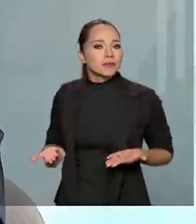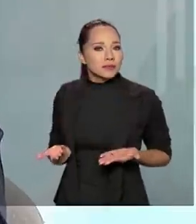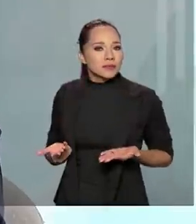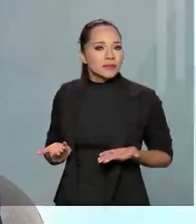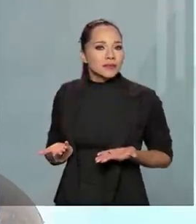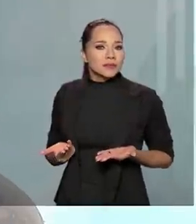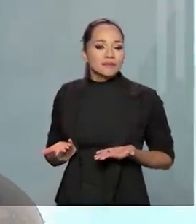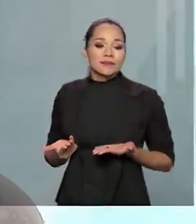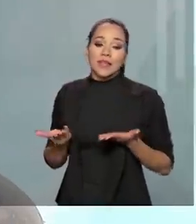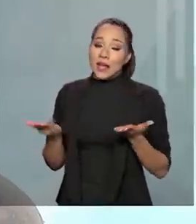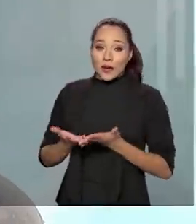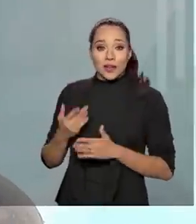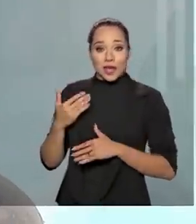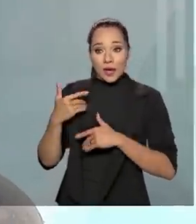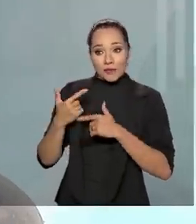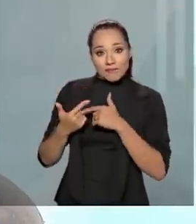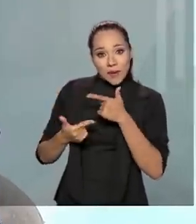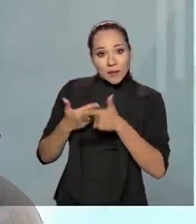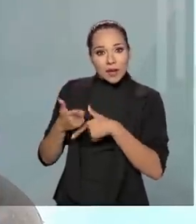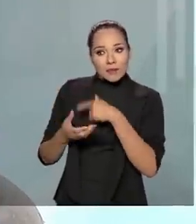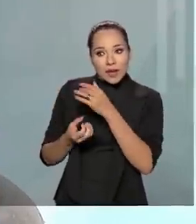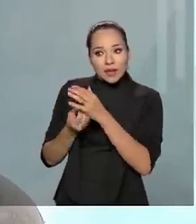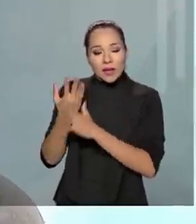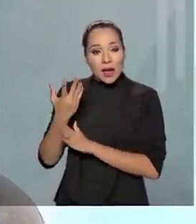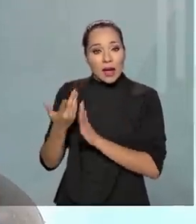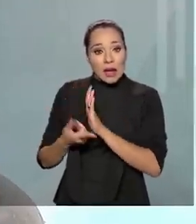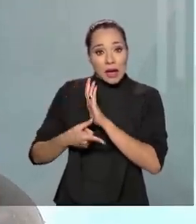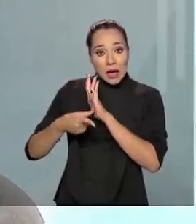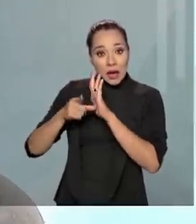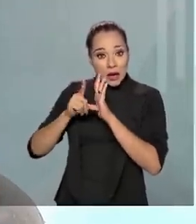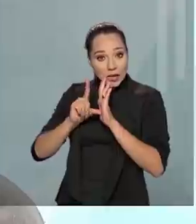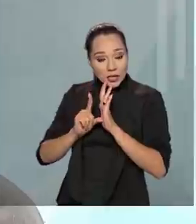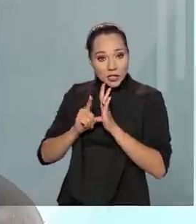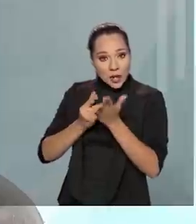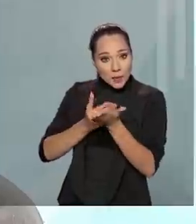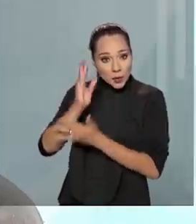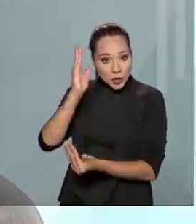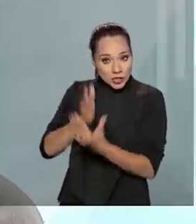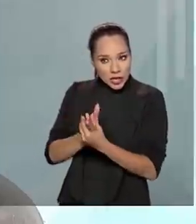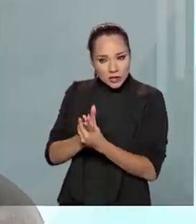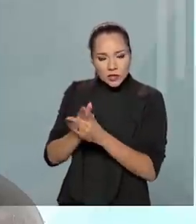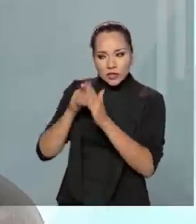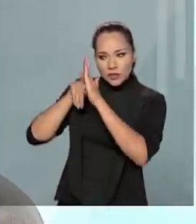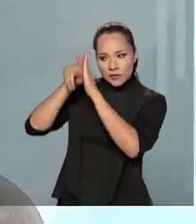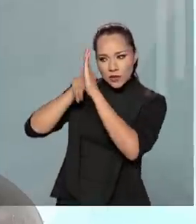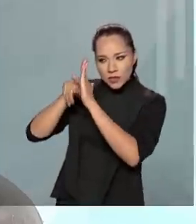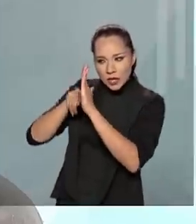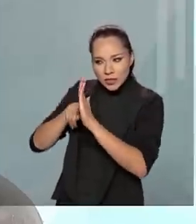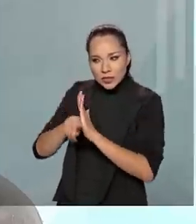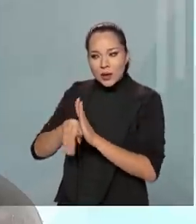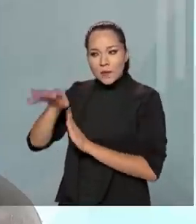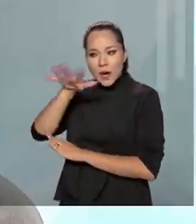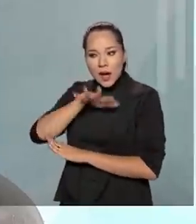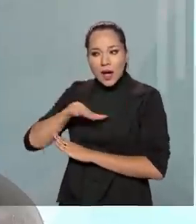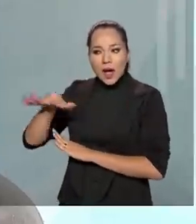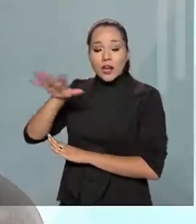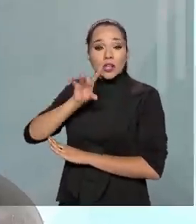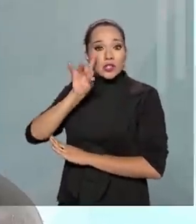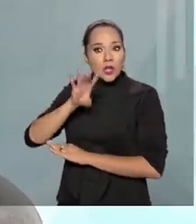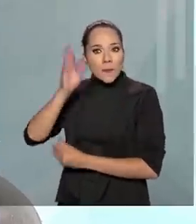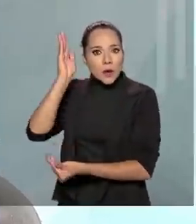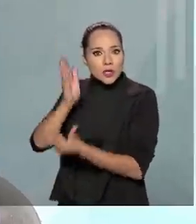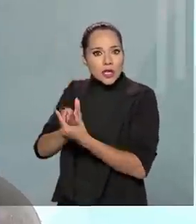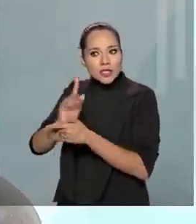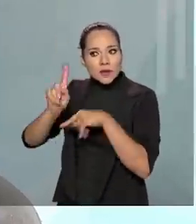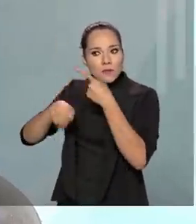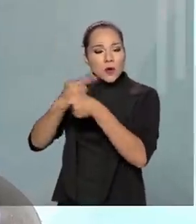E estamos num trabalho, começamos a criar, antes de abrir o processo, uma investigação e uma matriz que permite que a gente só abra o processo